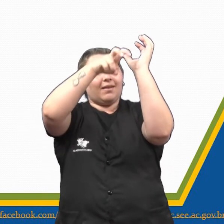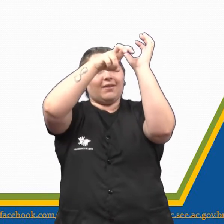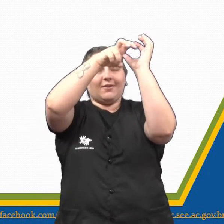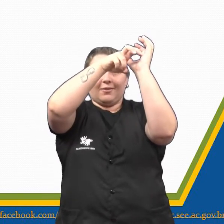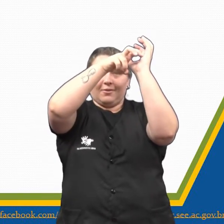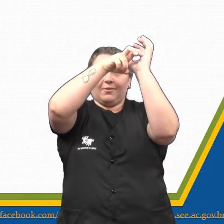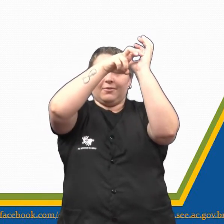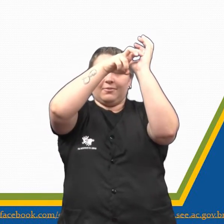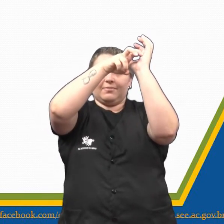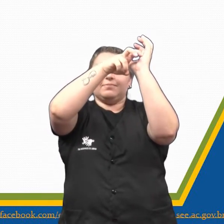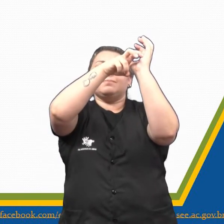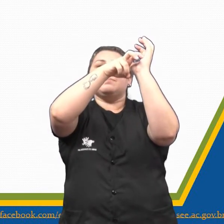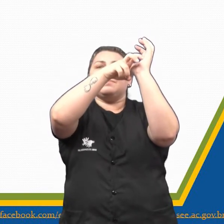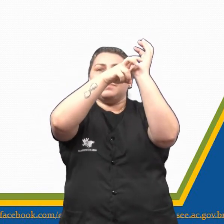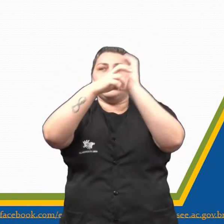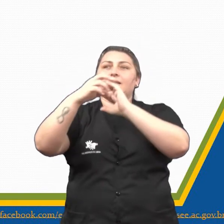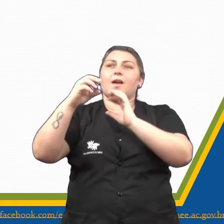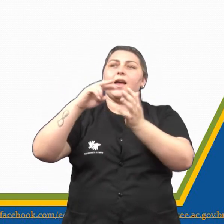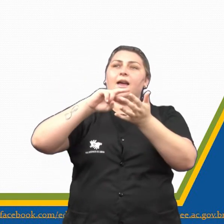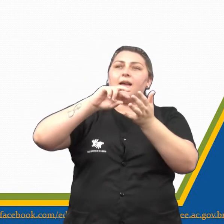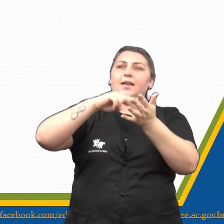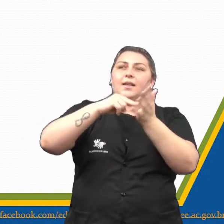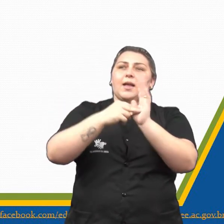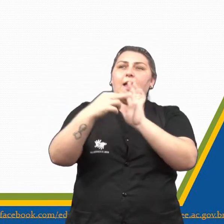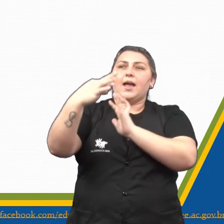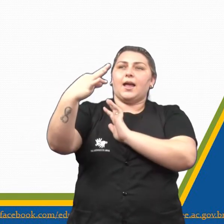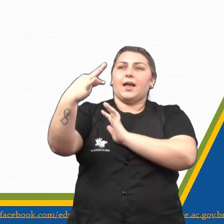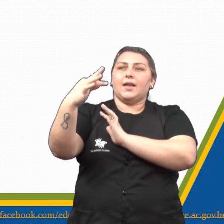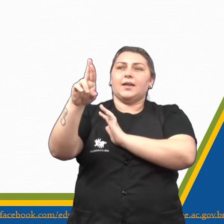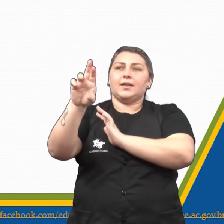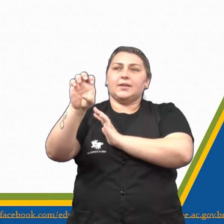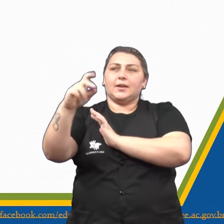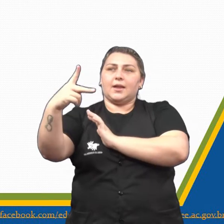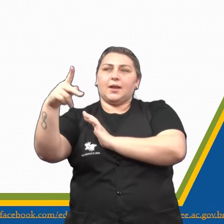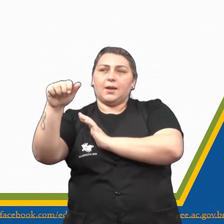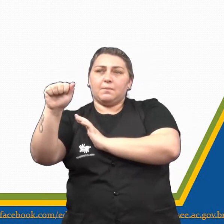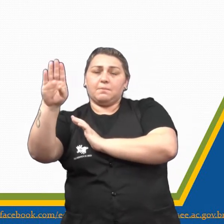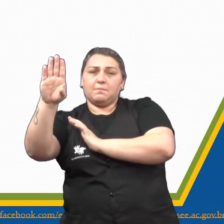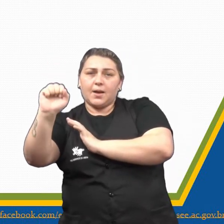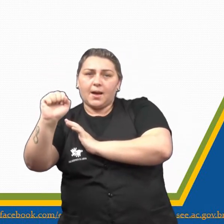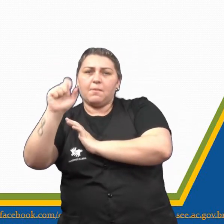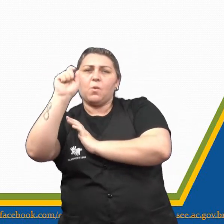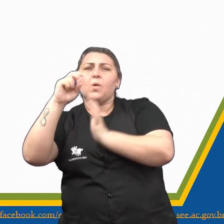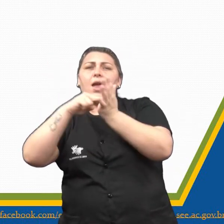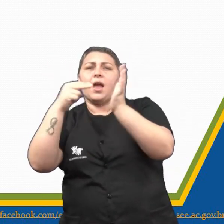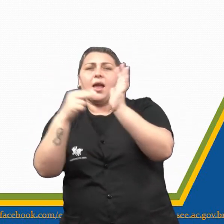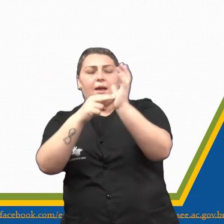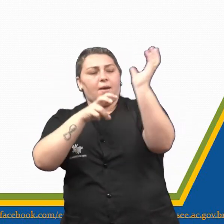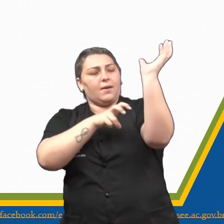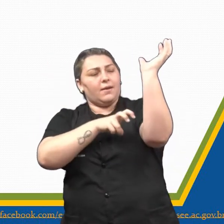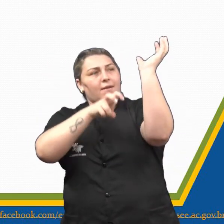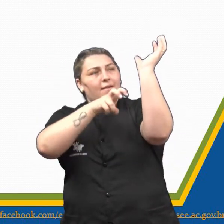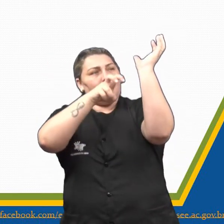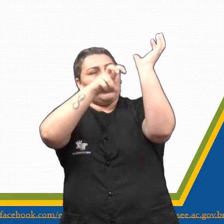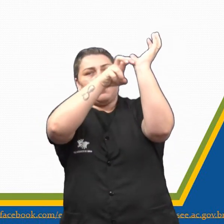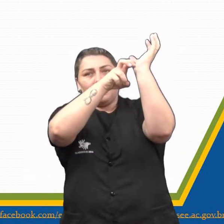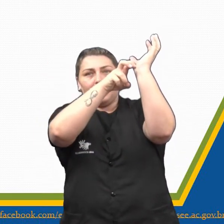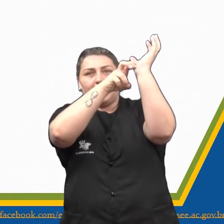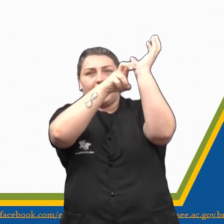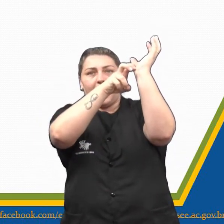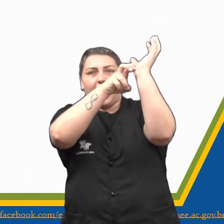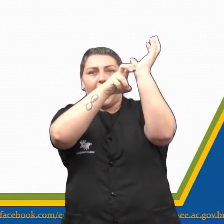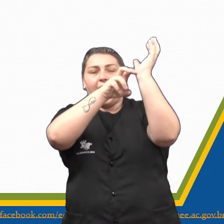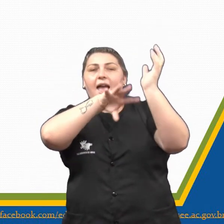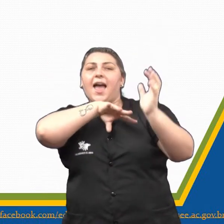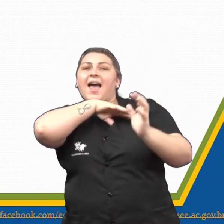subindo aí, quer dizer, o quê? Que ele trepava, né? Ele subia por as ramas dos árvores. O animal que mais nos assustou